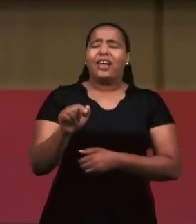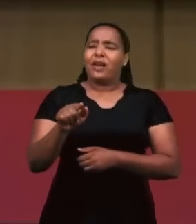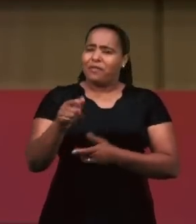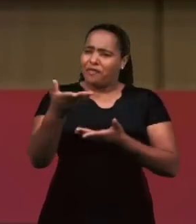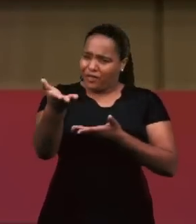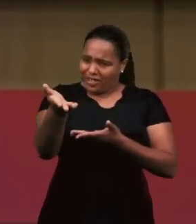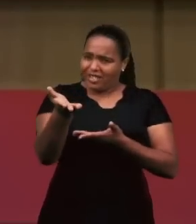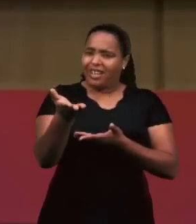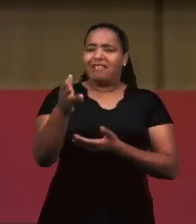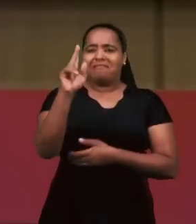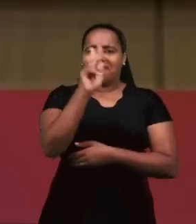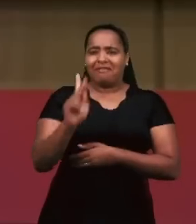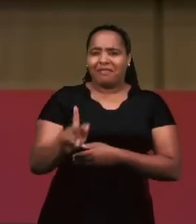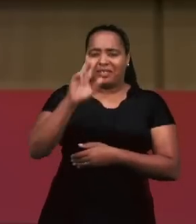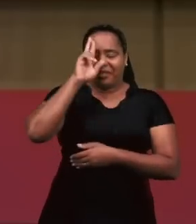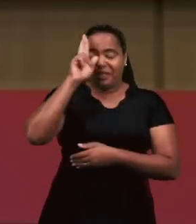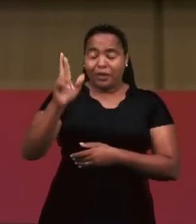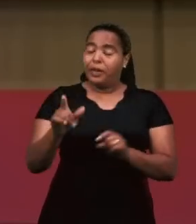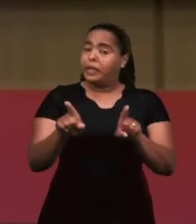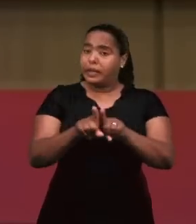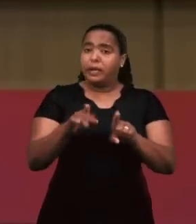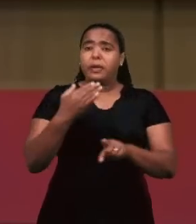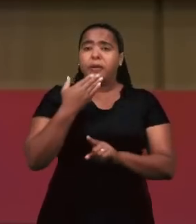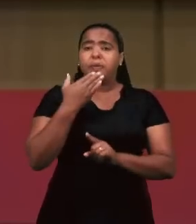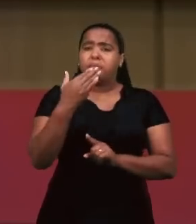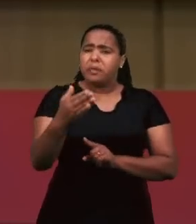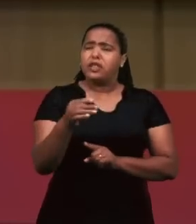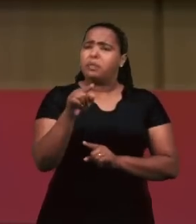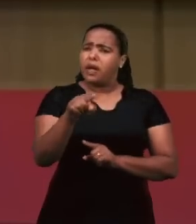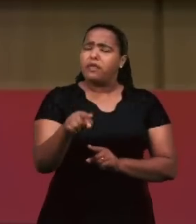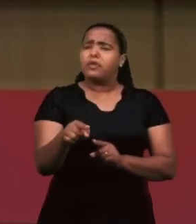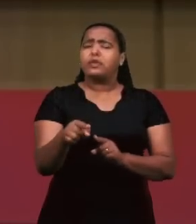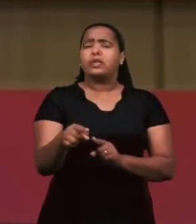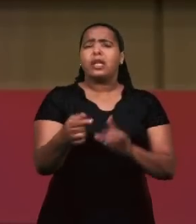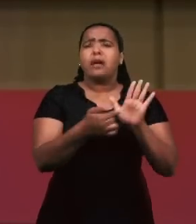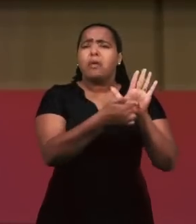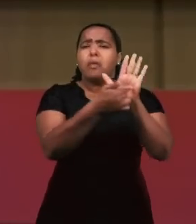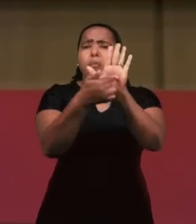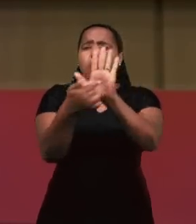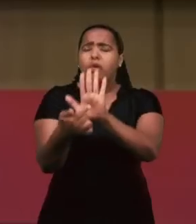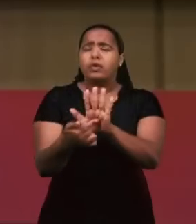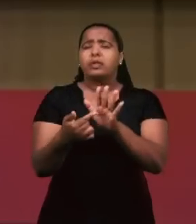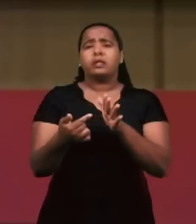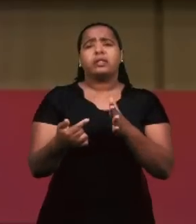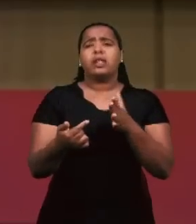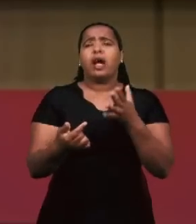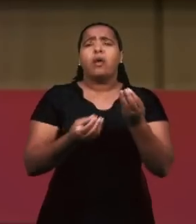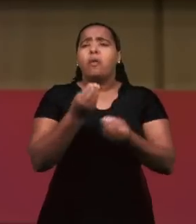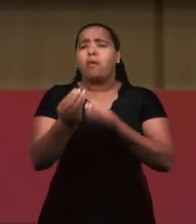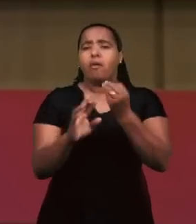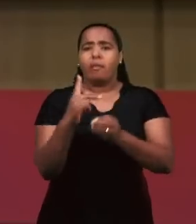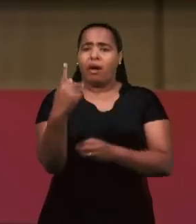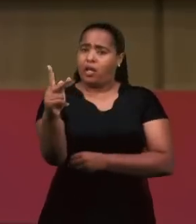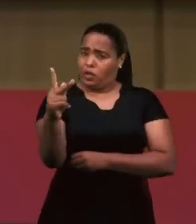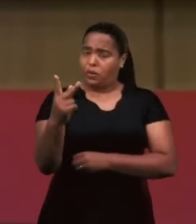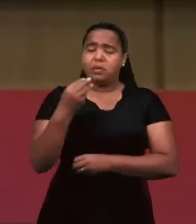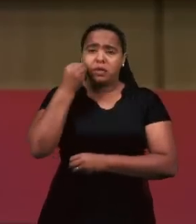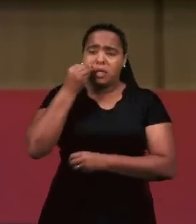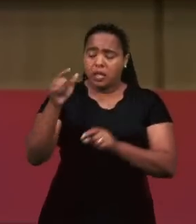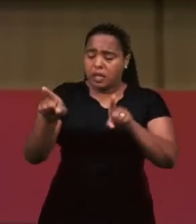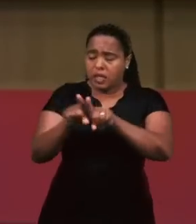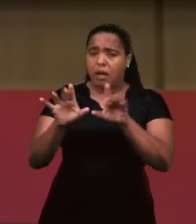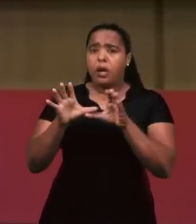e quero te pedir para contar para nós como é a sua experiência e a experiência dos jovens